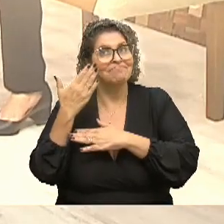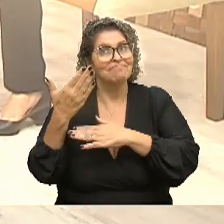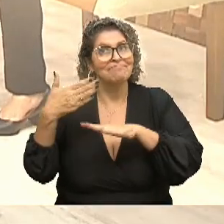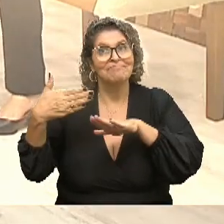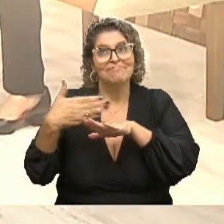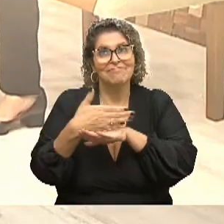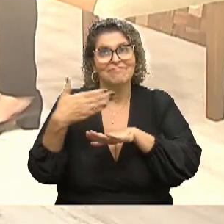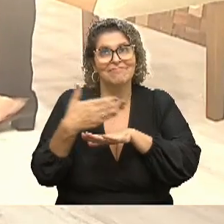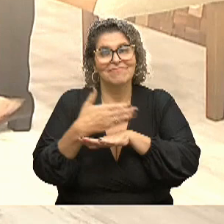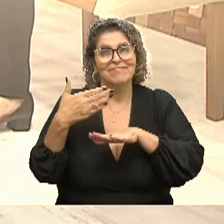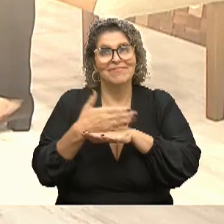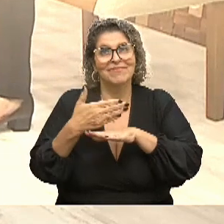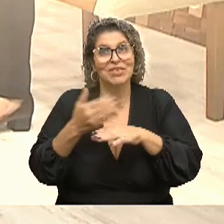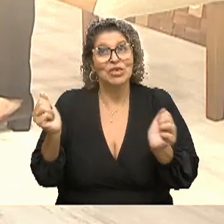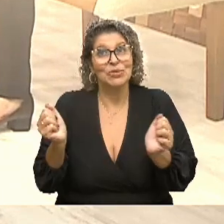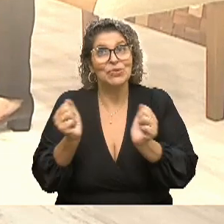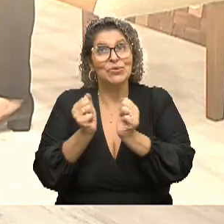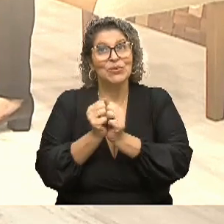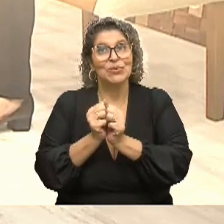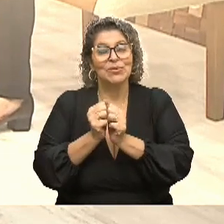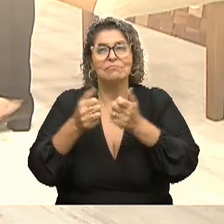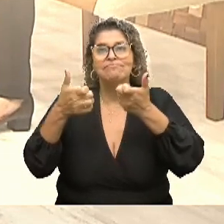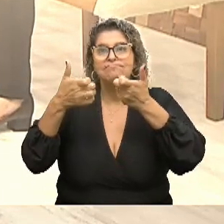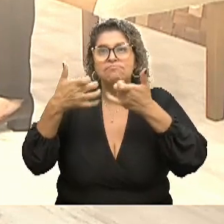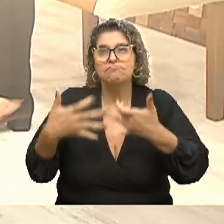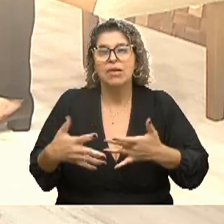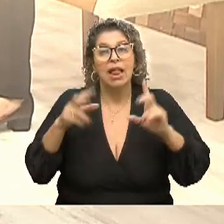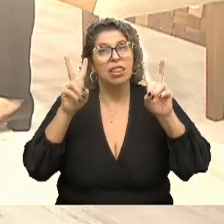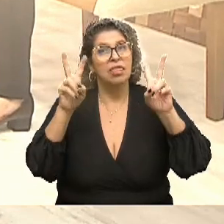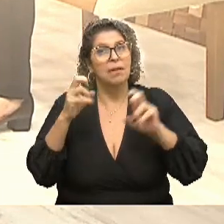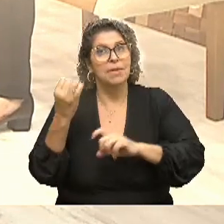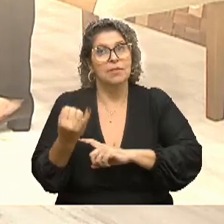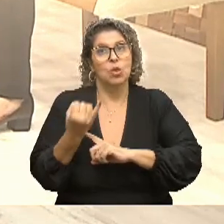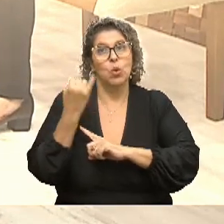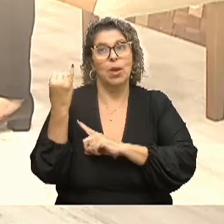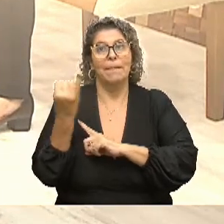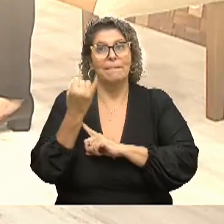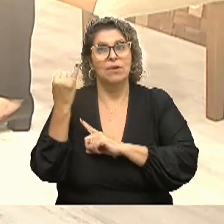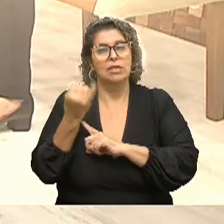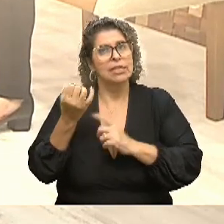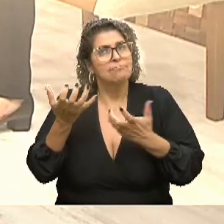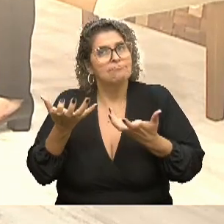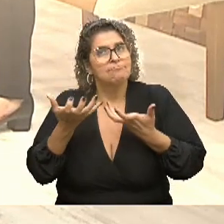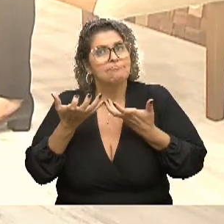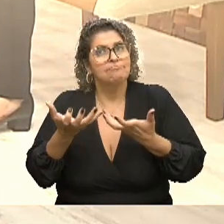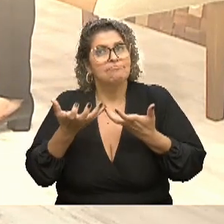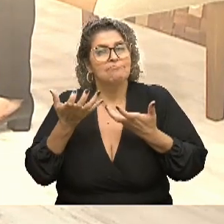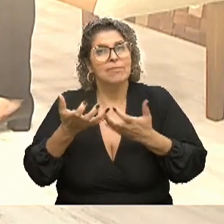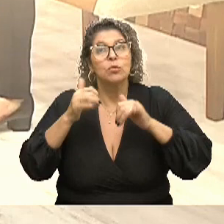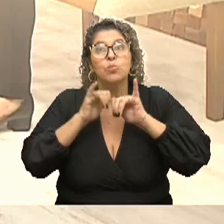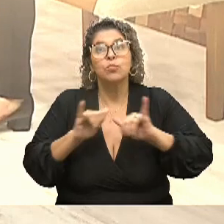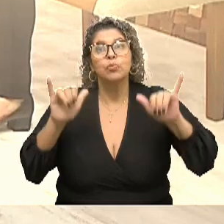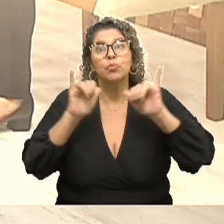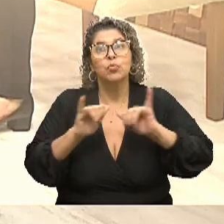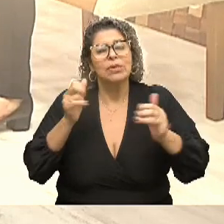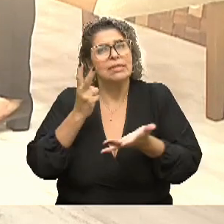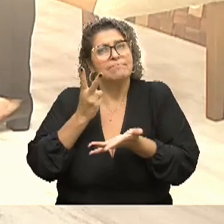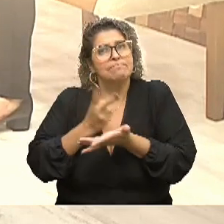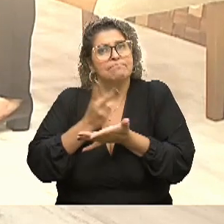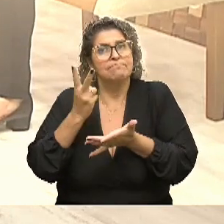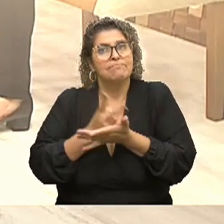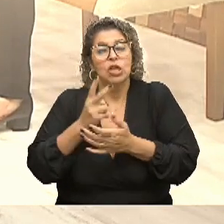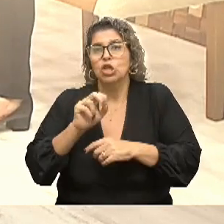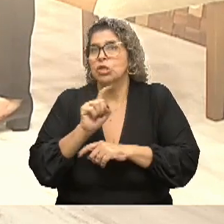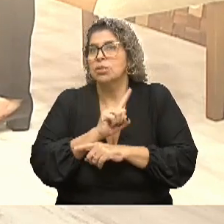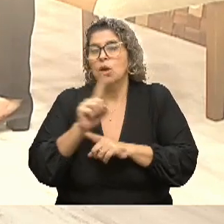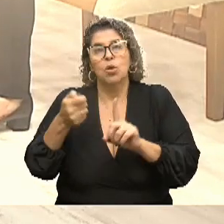participação de vocês aqui conosco para falar de um tema tão importante e que requer essa informação constante, não